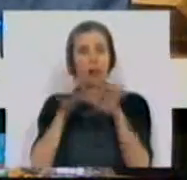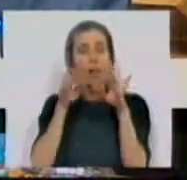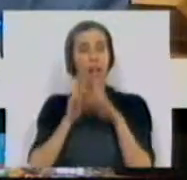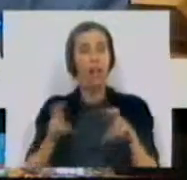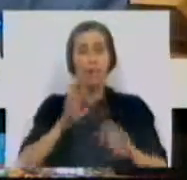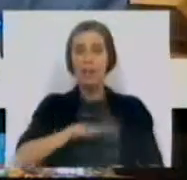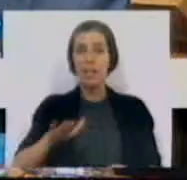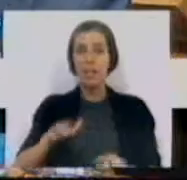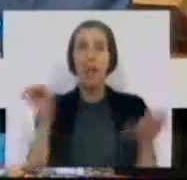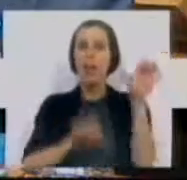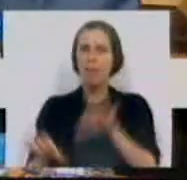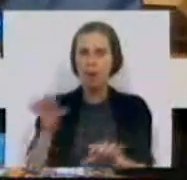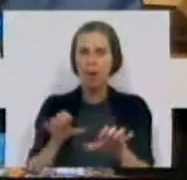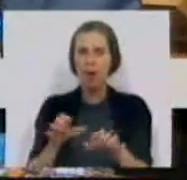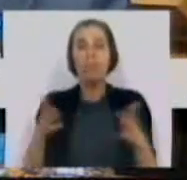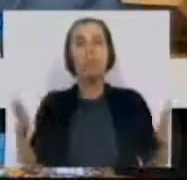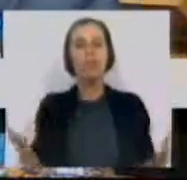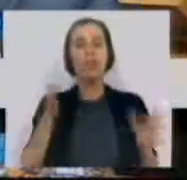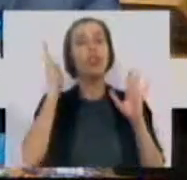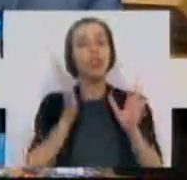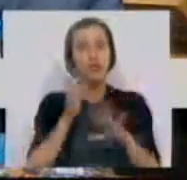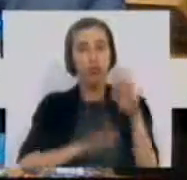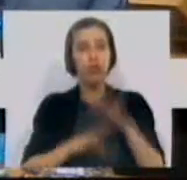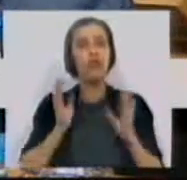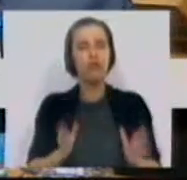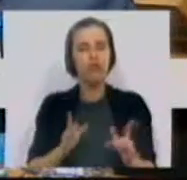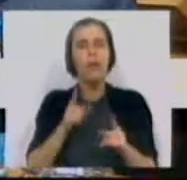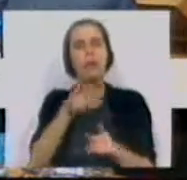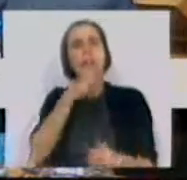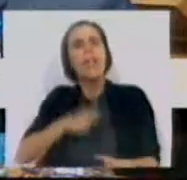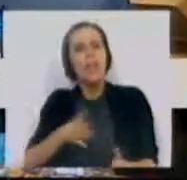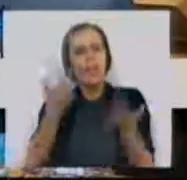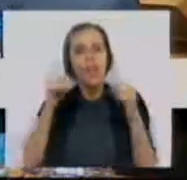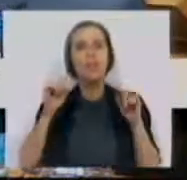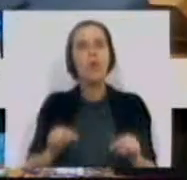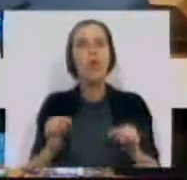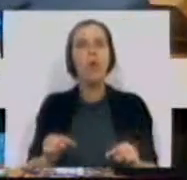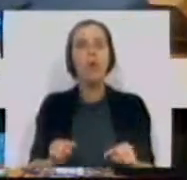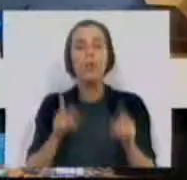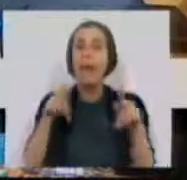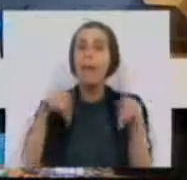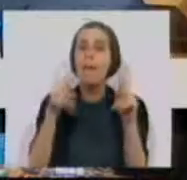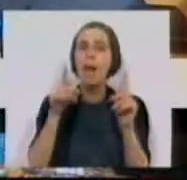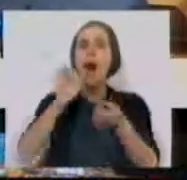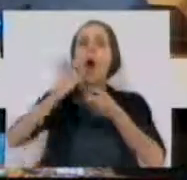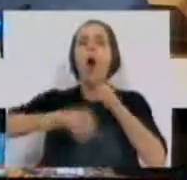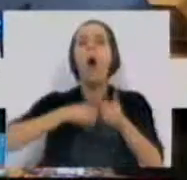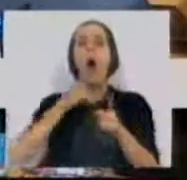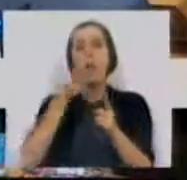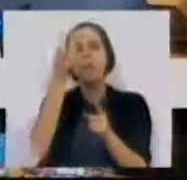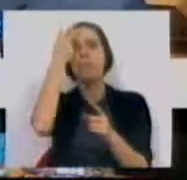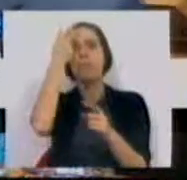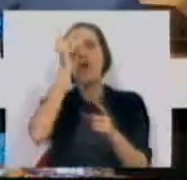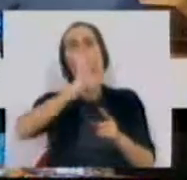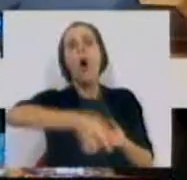investigação científica dos laboratórios? Pois se já fez isto, compartilhe aqui connosco hoje a metodologia que lhe se